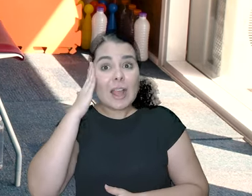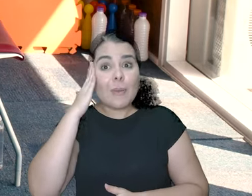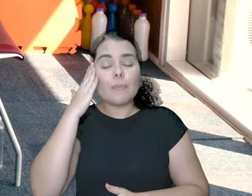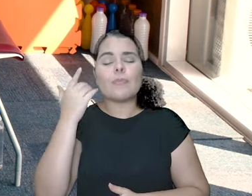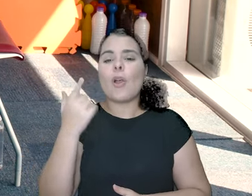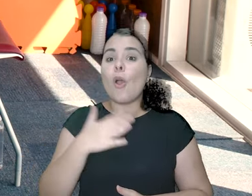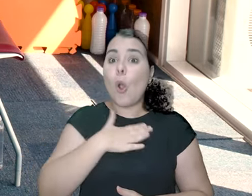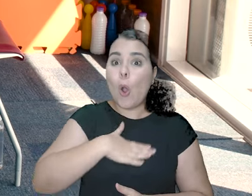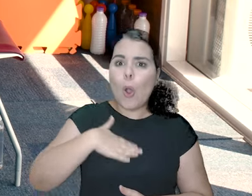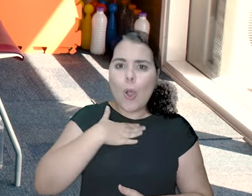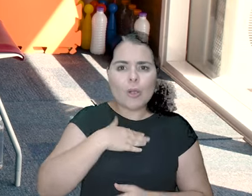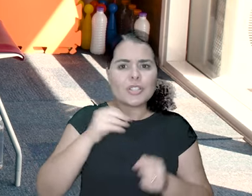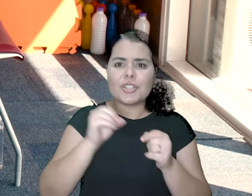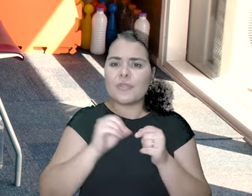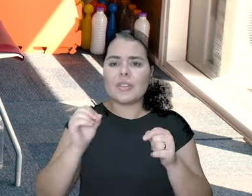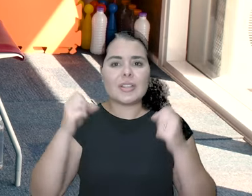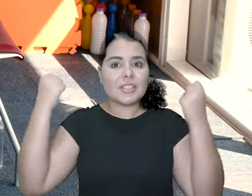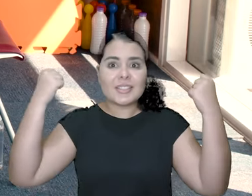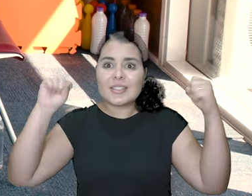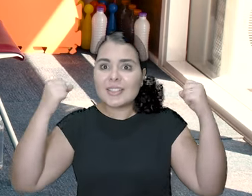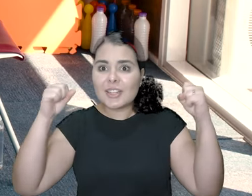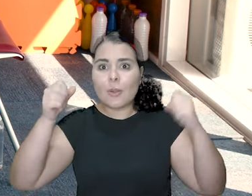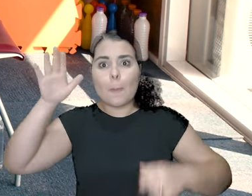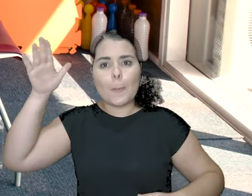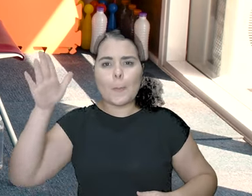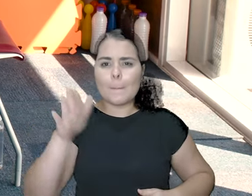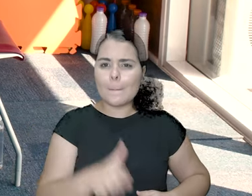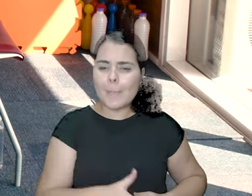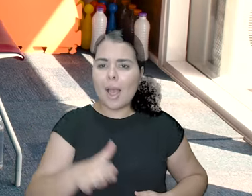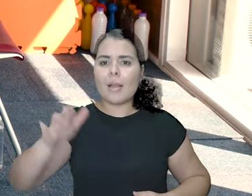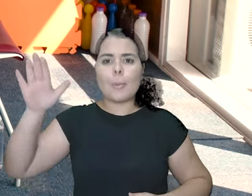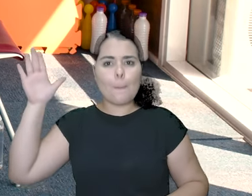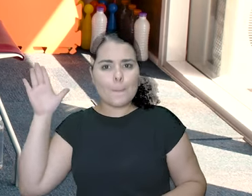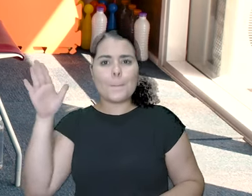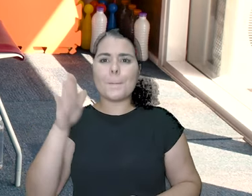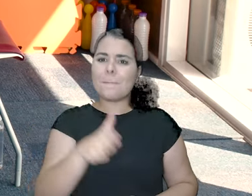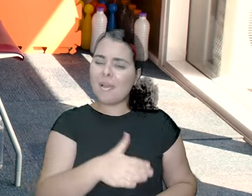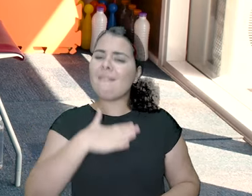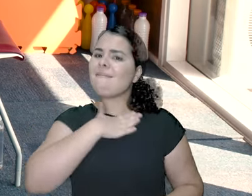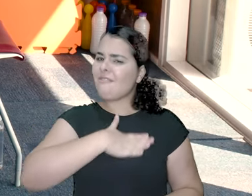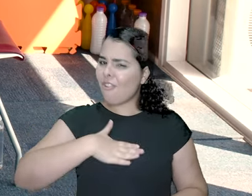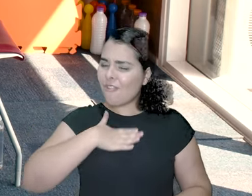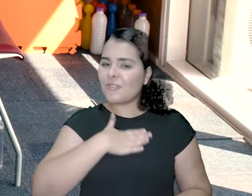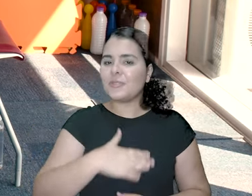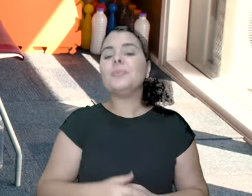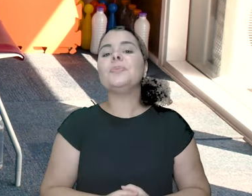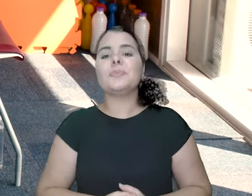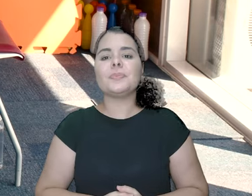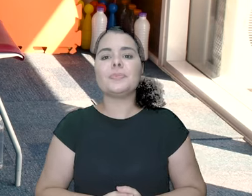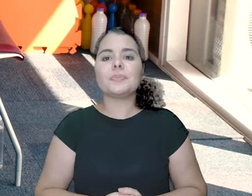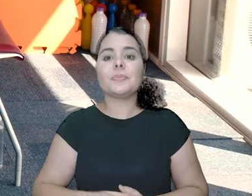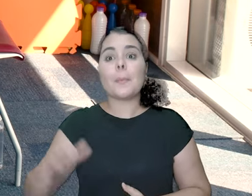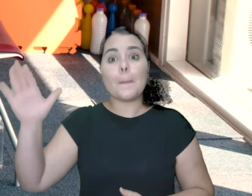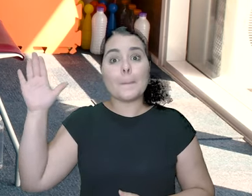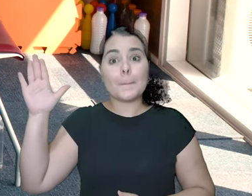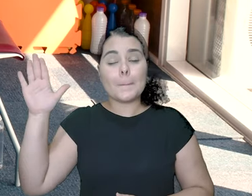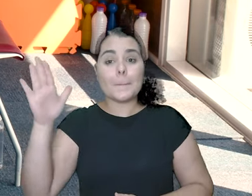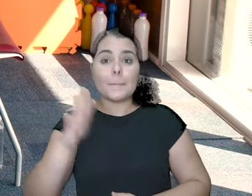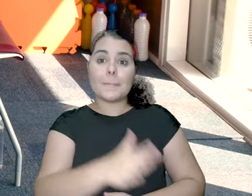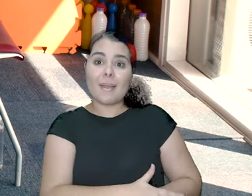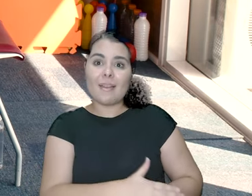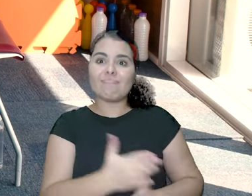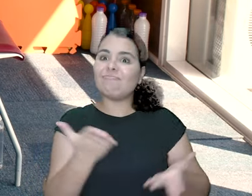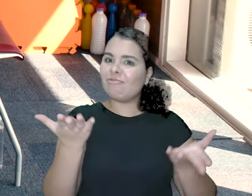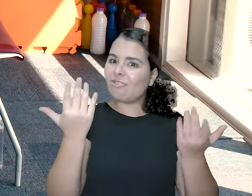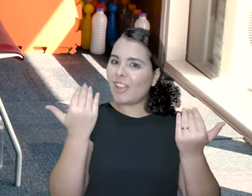Sabe como eu gosto de falar que esse exercício se chama? Pega o ovo e quebra no joelho. Pega o ovo e quebra no joelho. Lá em